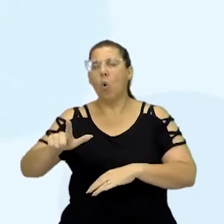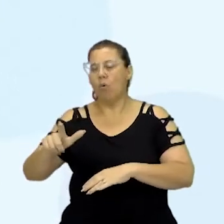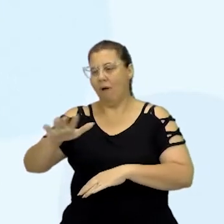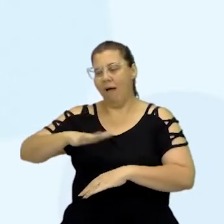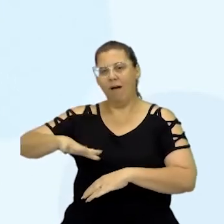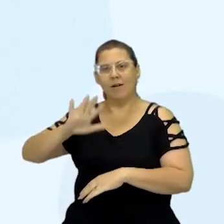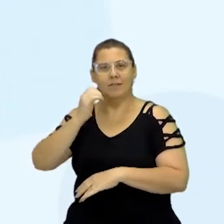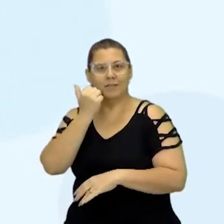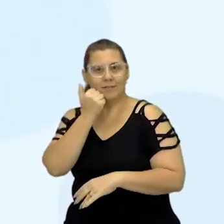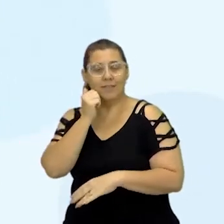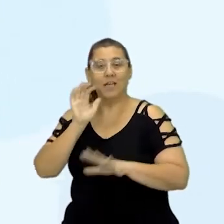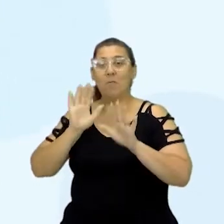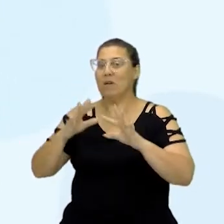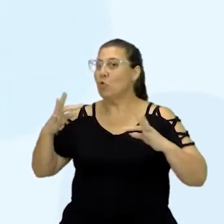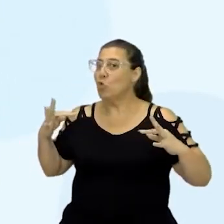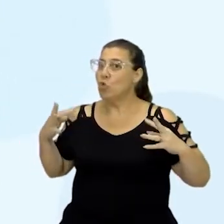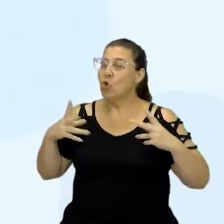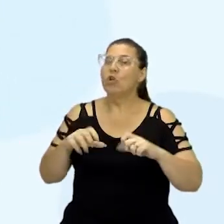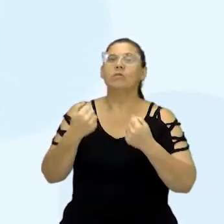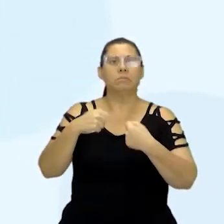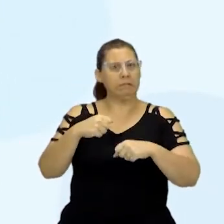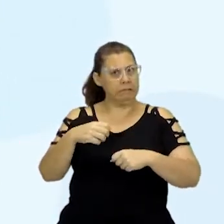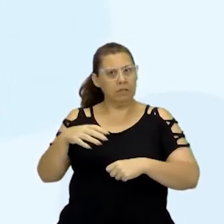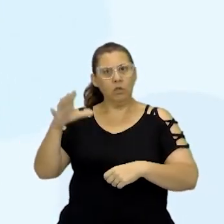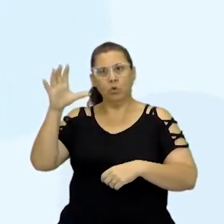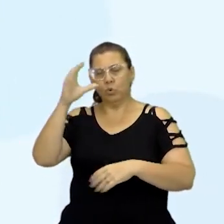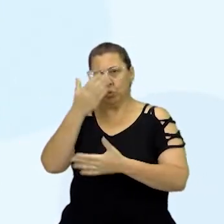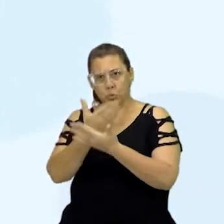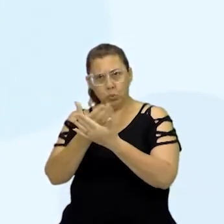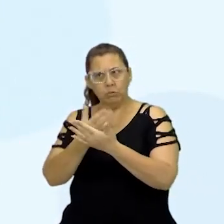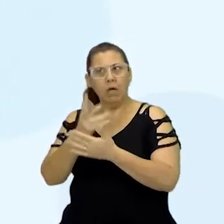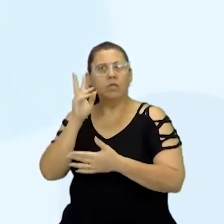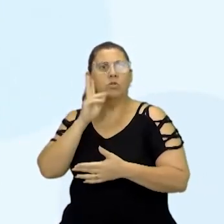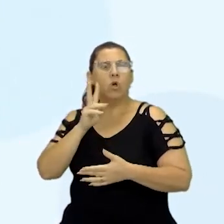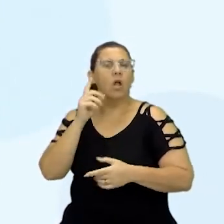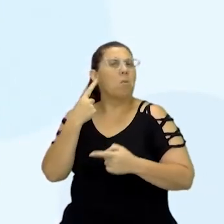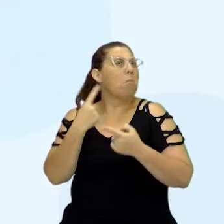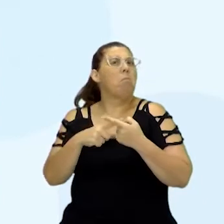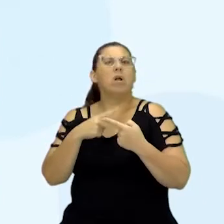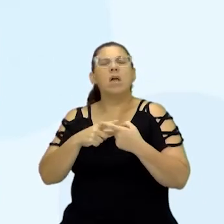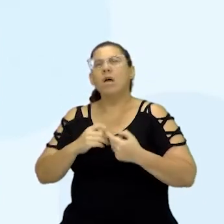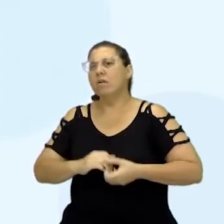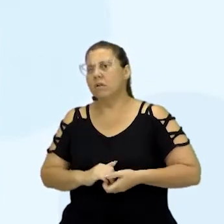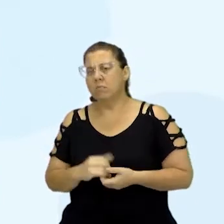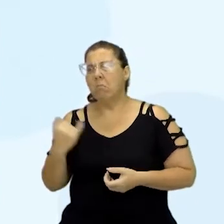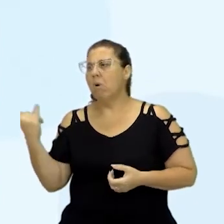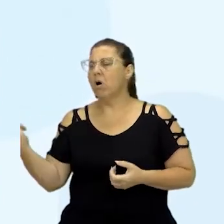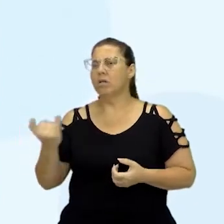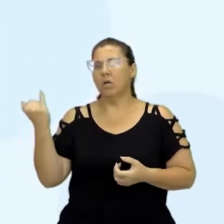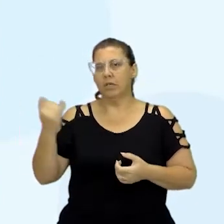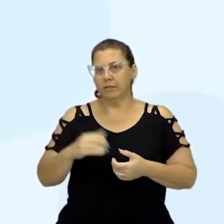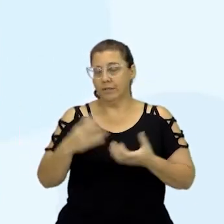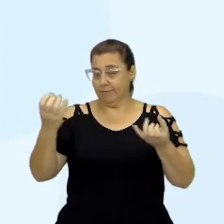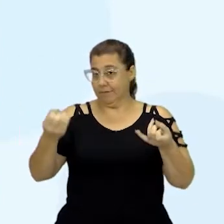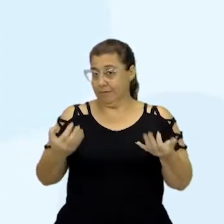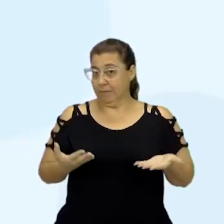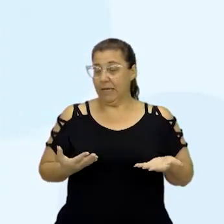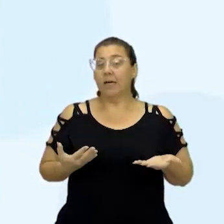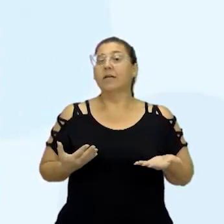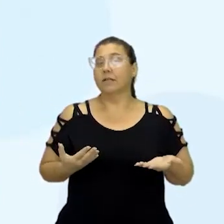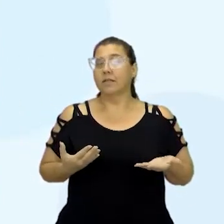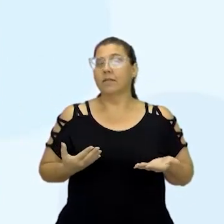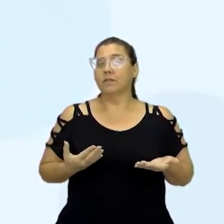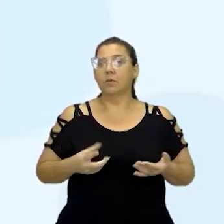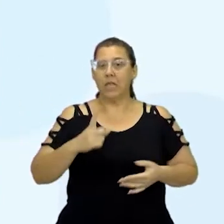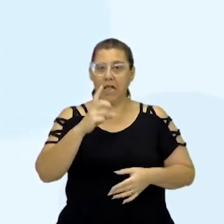Ciências, mas todos eles precisam estudar História. Eu deixei essa pergunta, por que estudar História? E nós vamos falar sobre isso nos